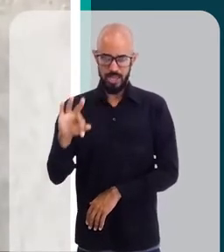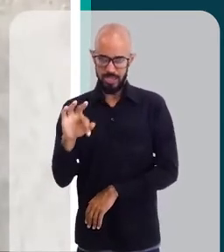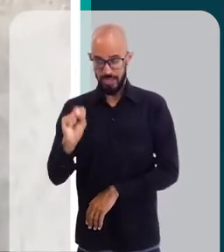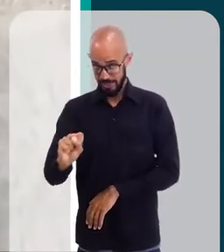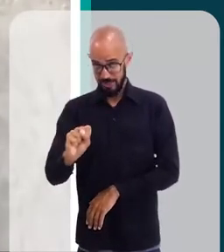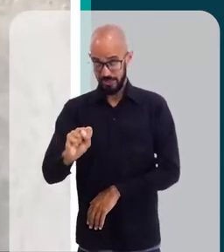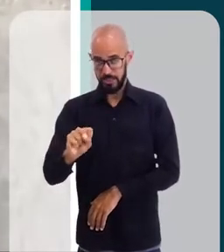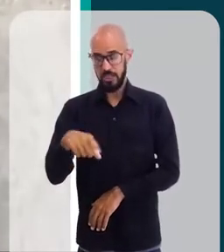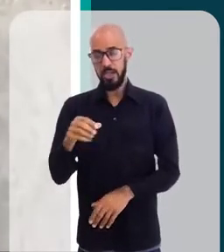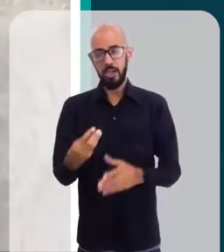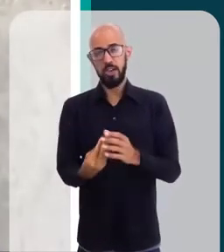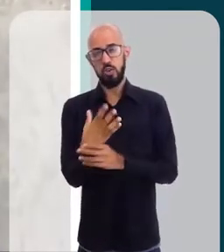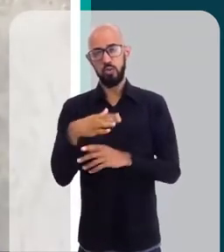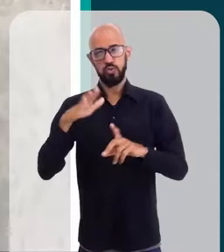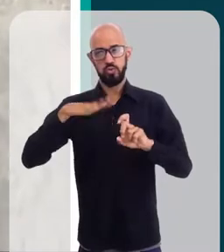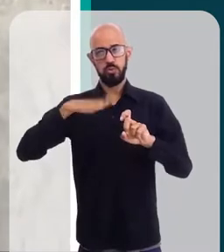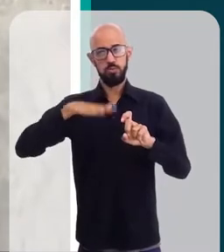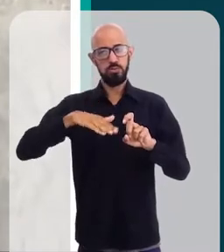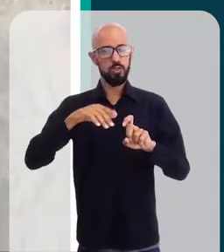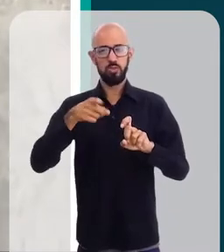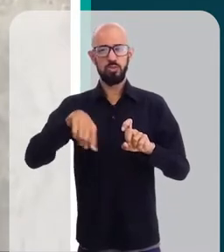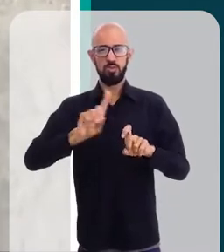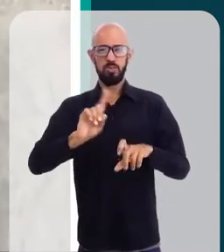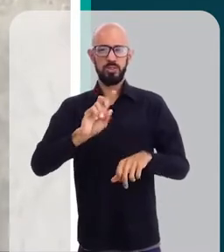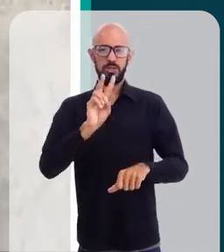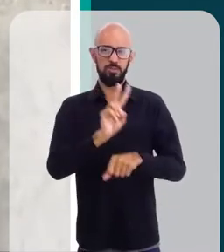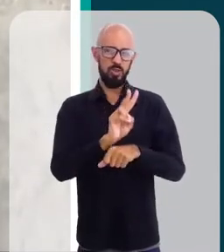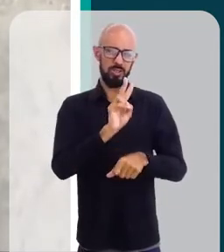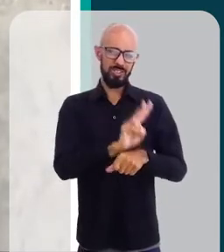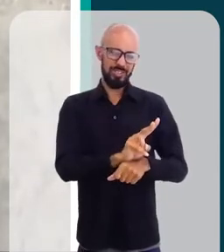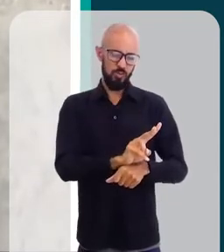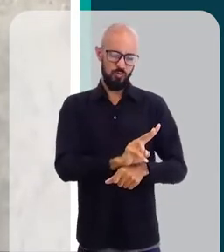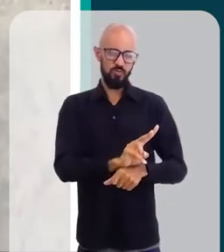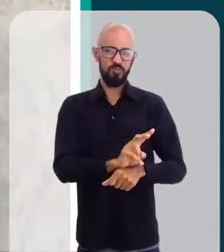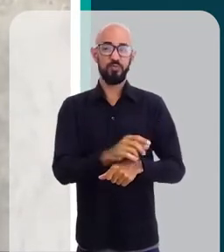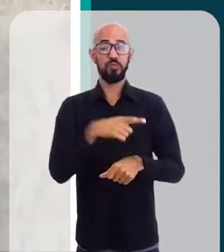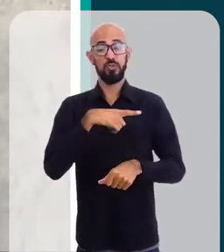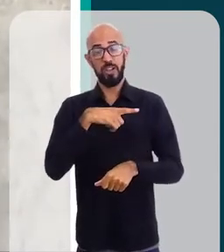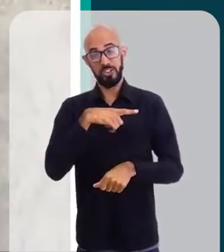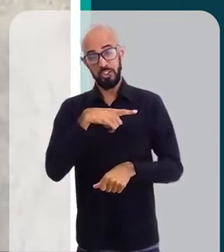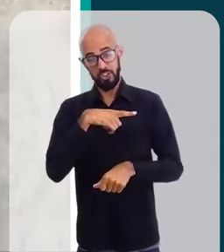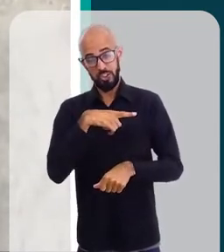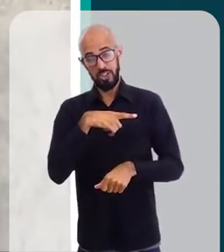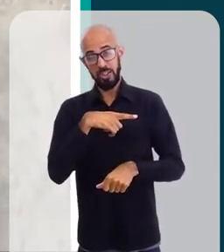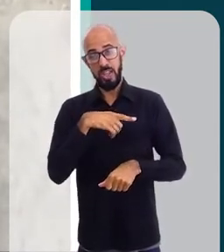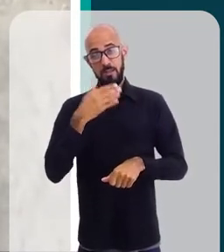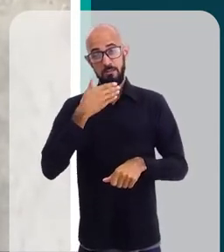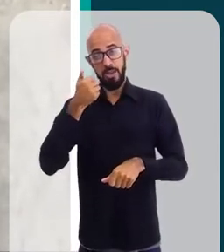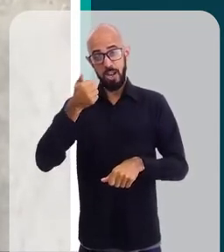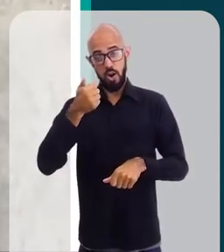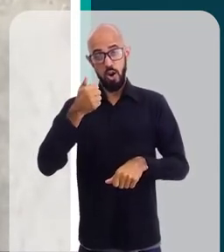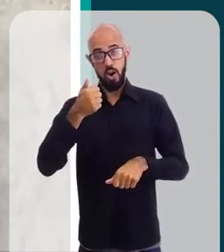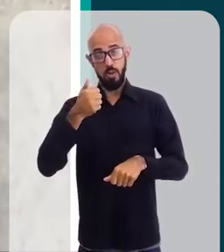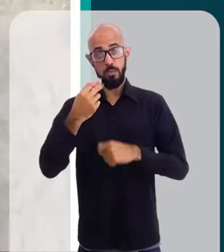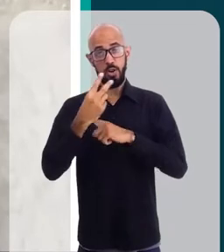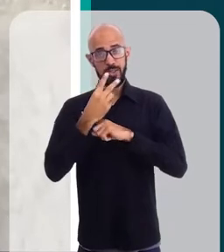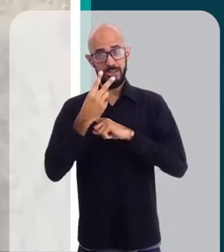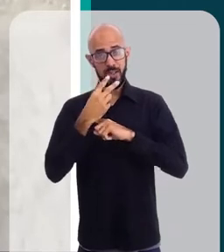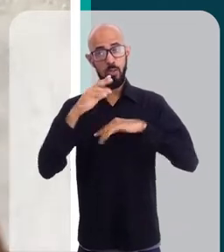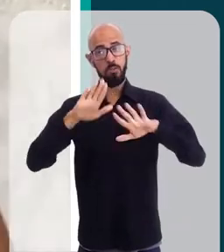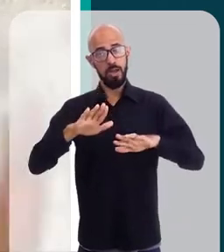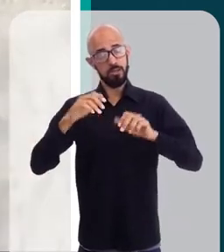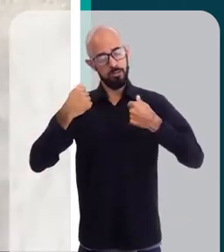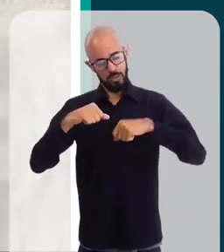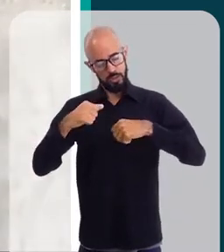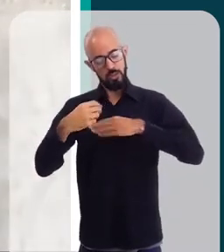esse mito de que não precisa de proteção. Nós temos uma vantagem, mas é claro que nós precisamos de ter esse cuidado, né?